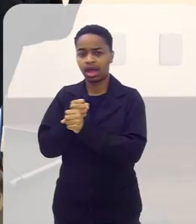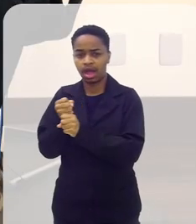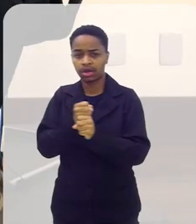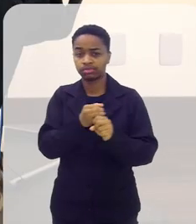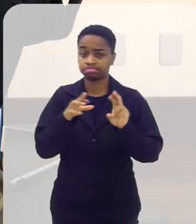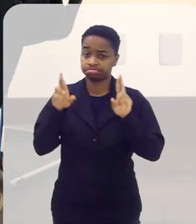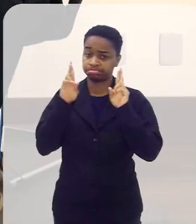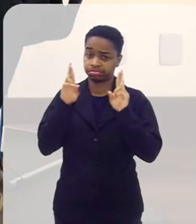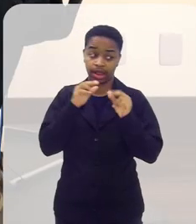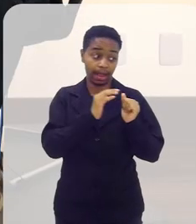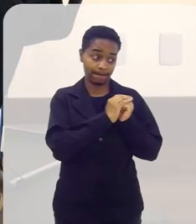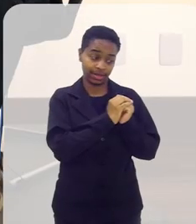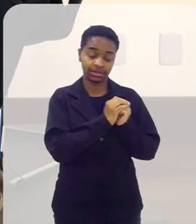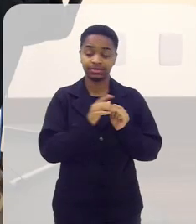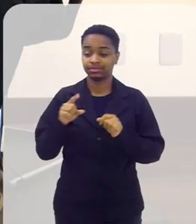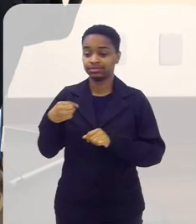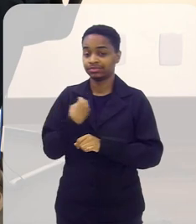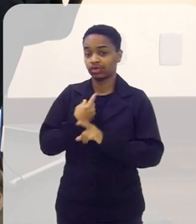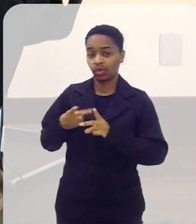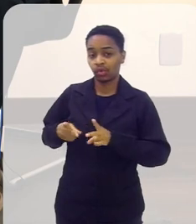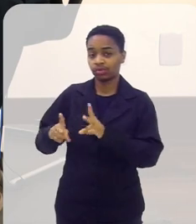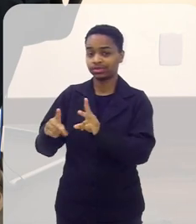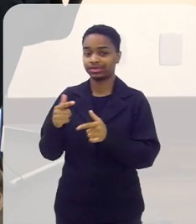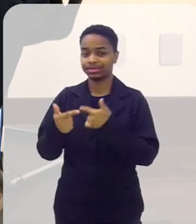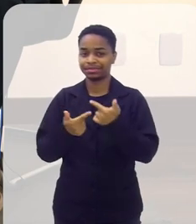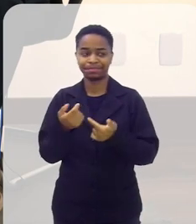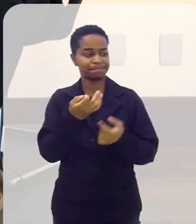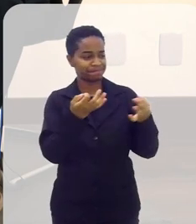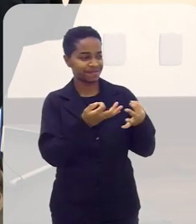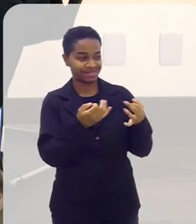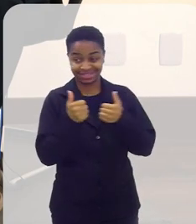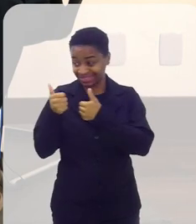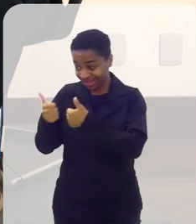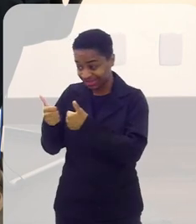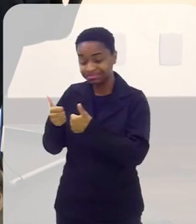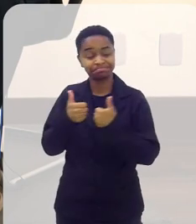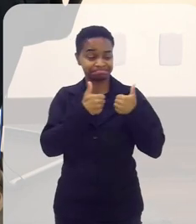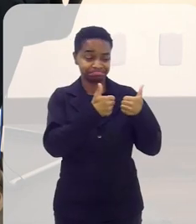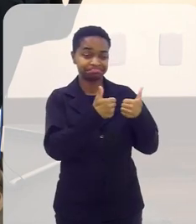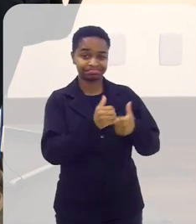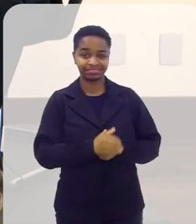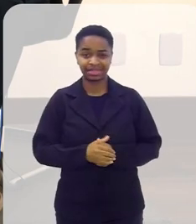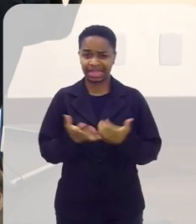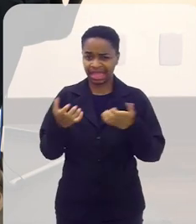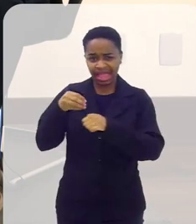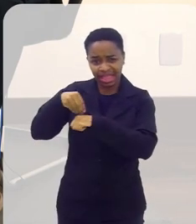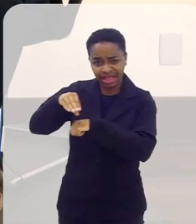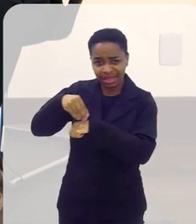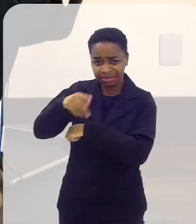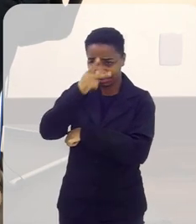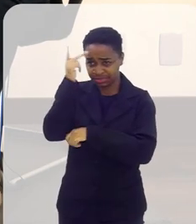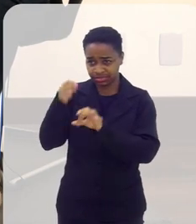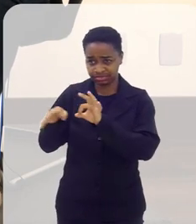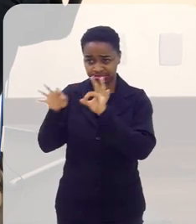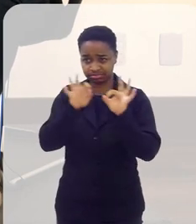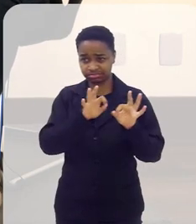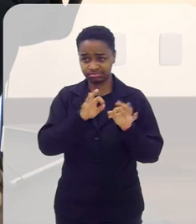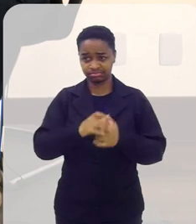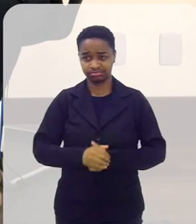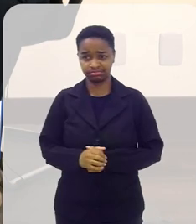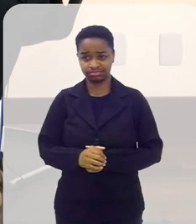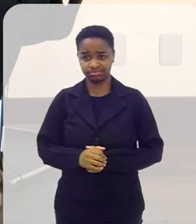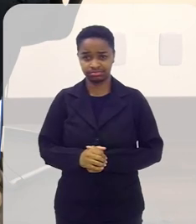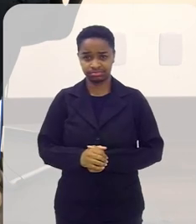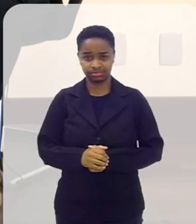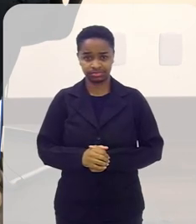meses e anos se Deus quiser Amém e vamos continuar fazendo Perfeito Tá certo? Certíssimo Quer deixar um